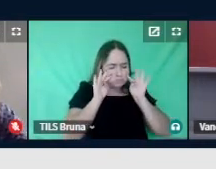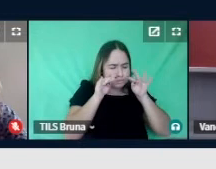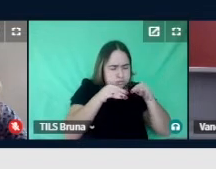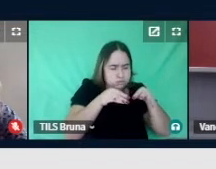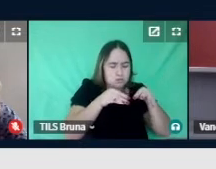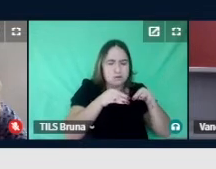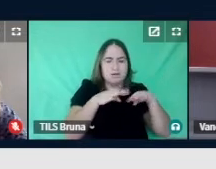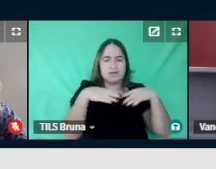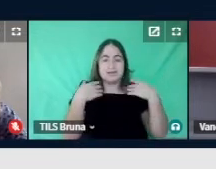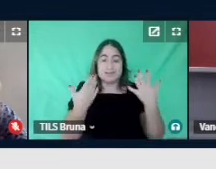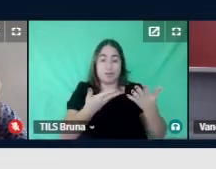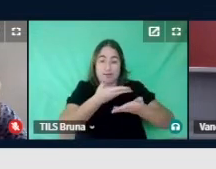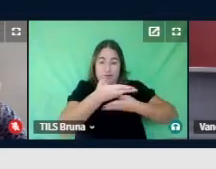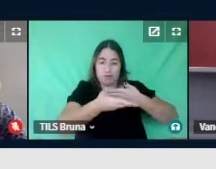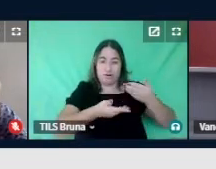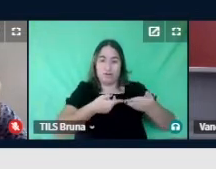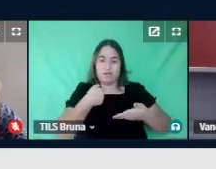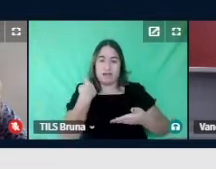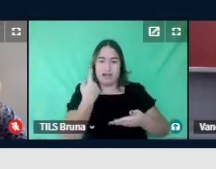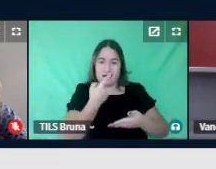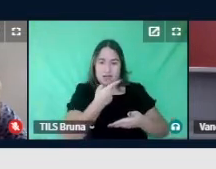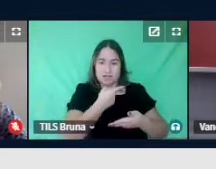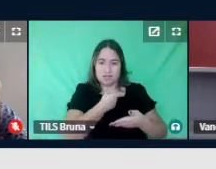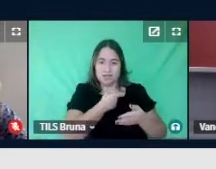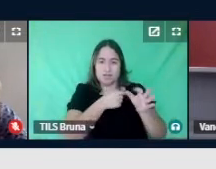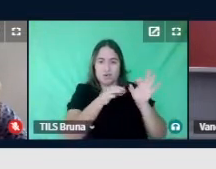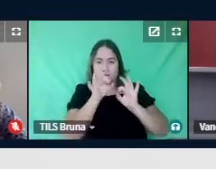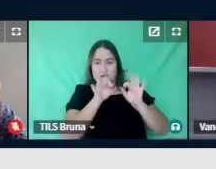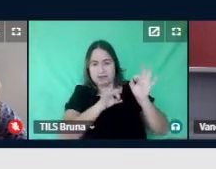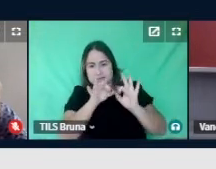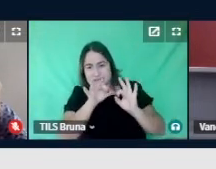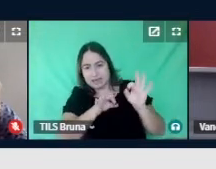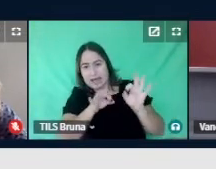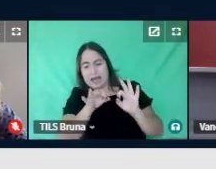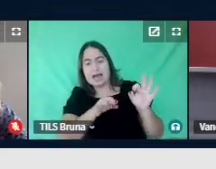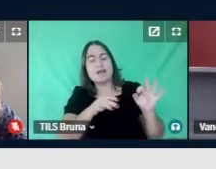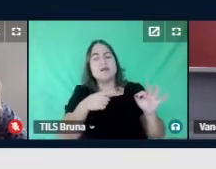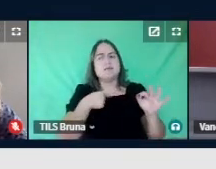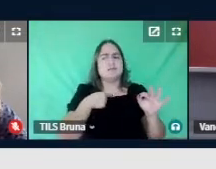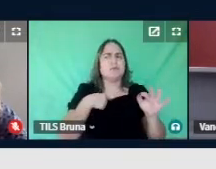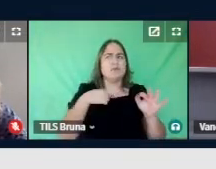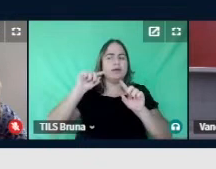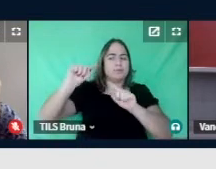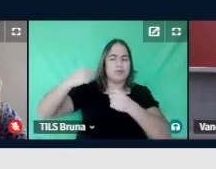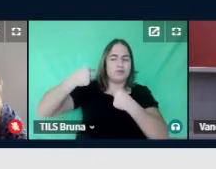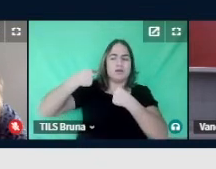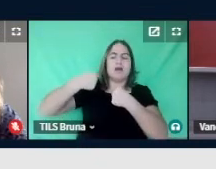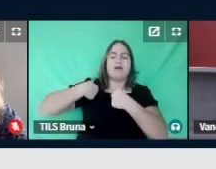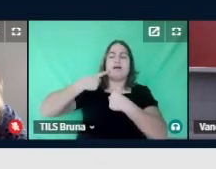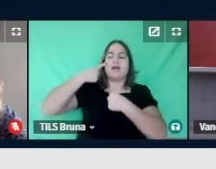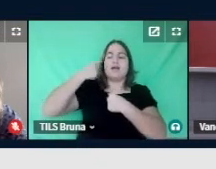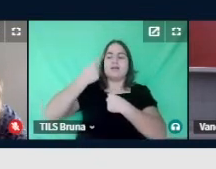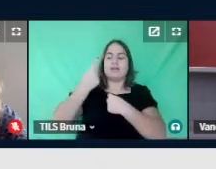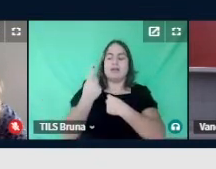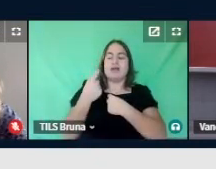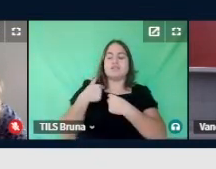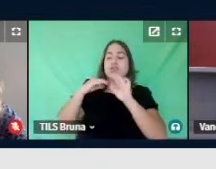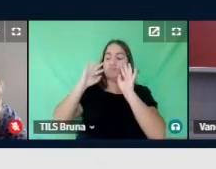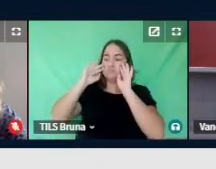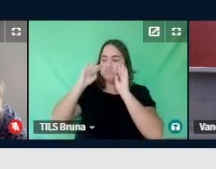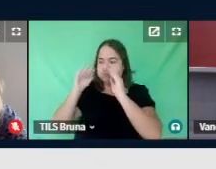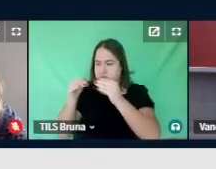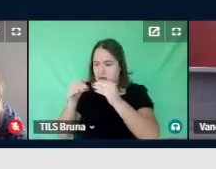envolve ajuste preparatório, controle inibitório de estímulos não relevantes e a memória de trabalho, que é aquela que é retenção